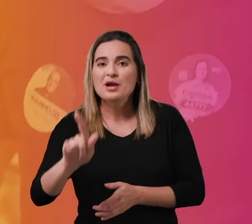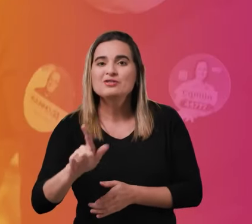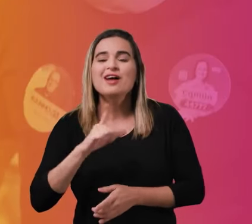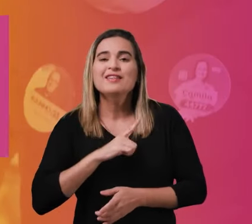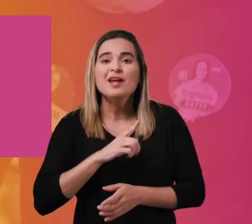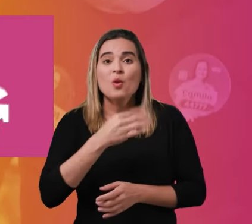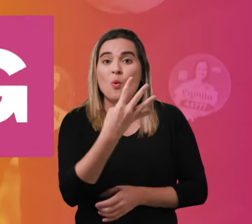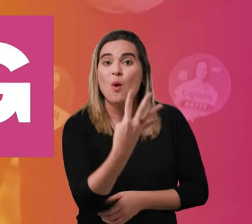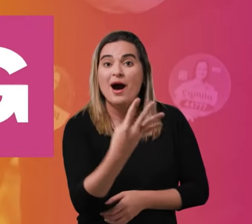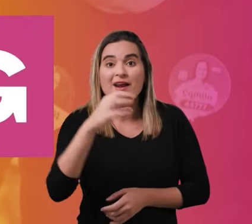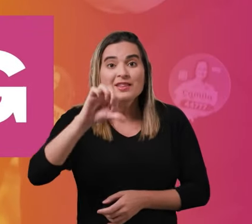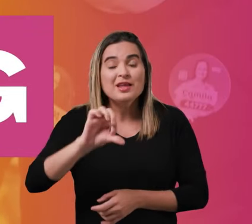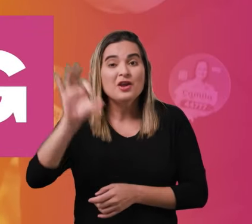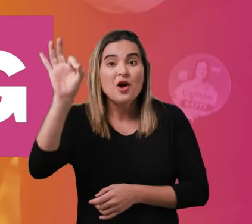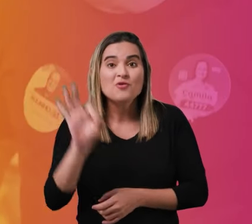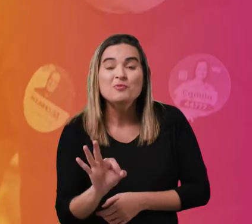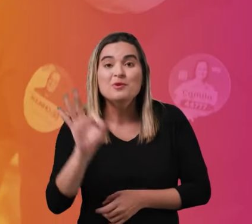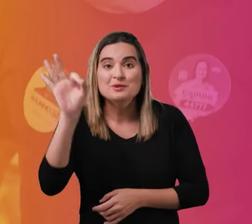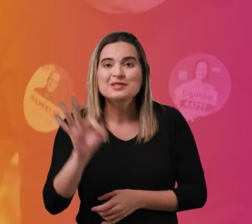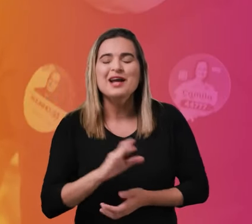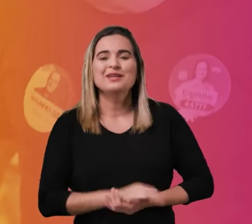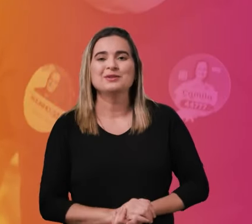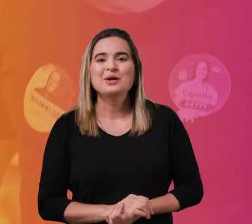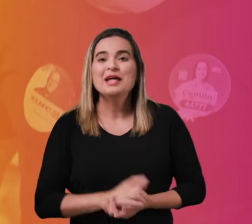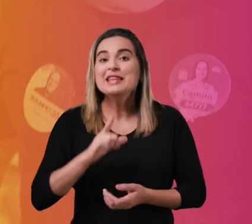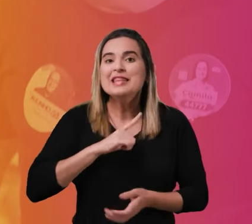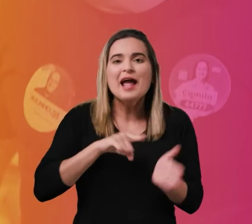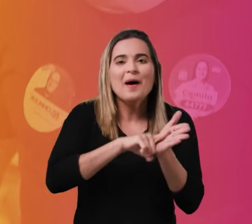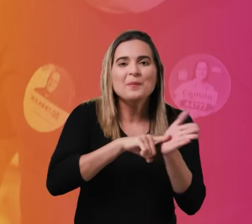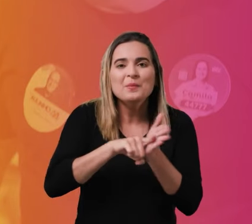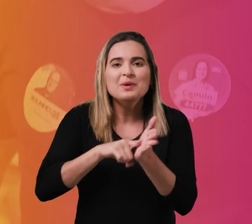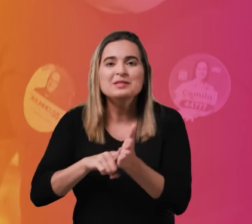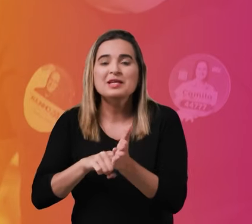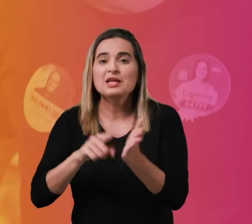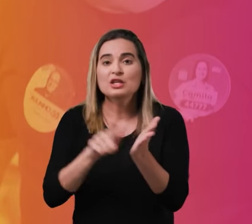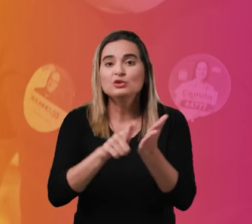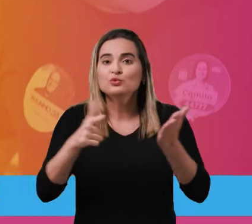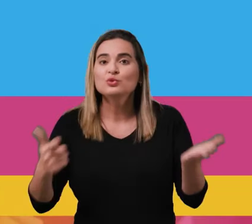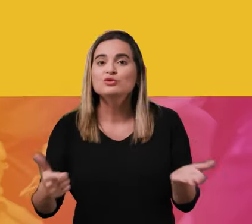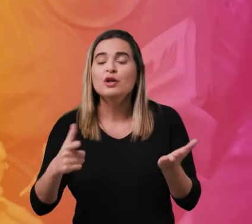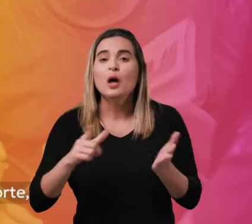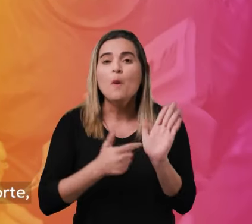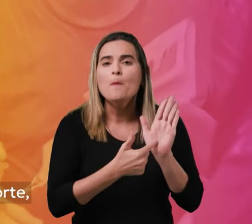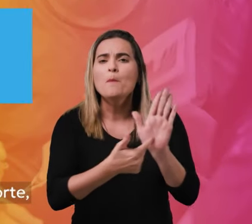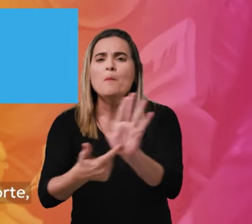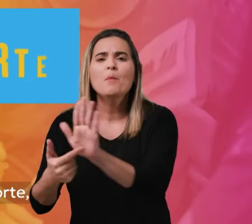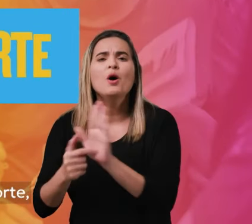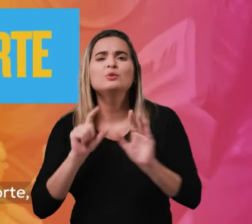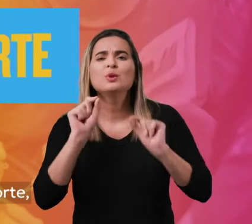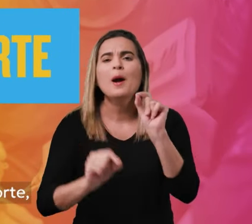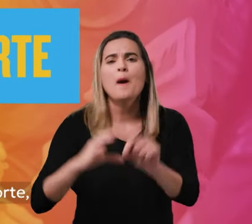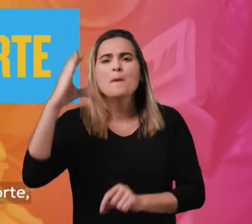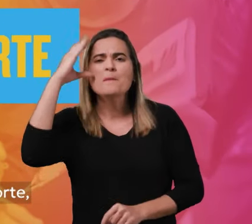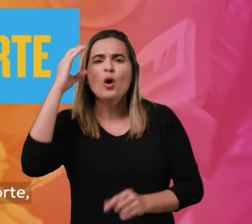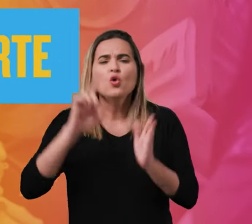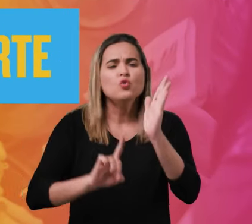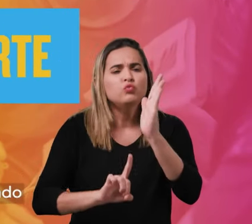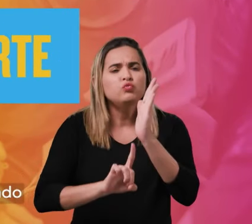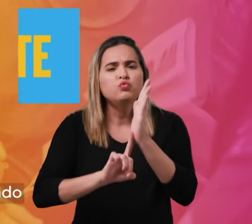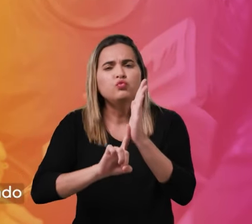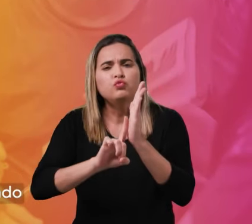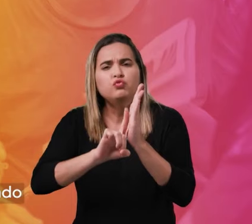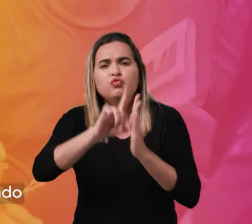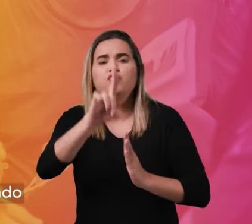pesquisa Pariblog do BG, Paulinho sobe para 49,7 pontos. Já a pesquisa Consulte Tribuna do Norte